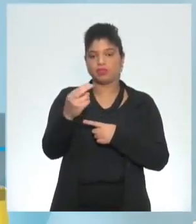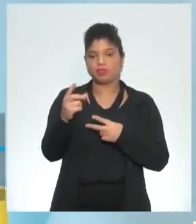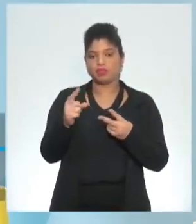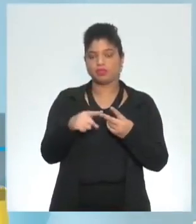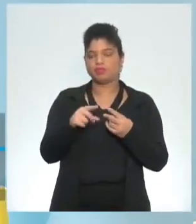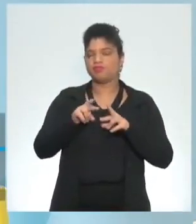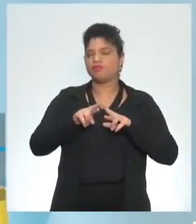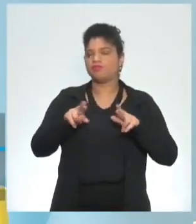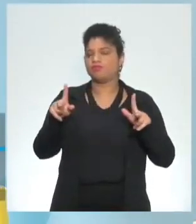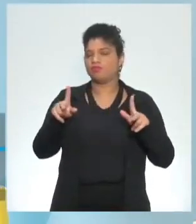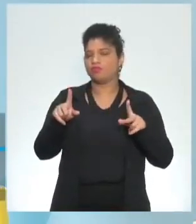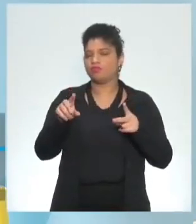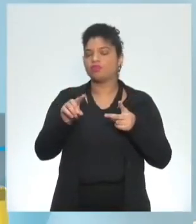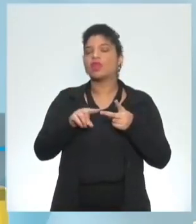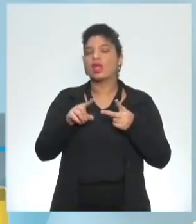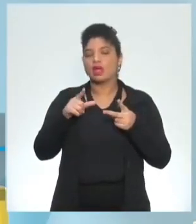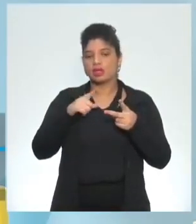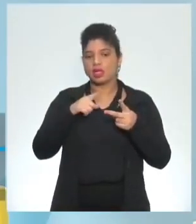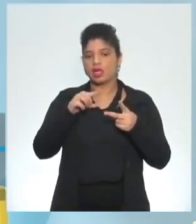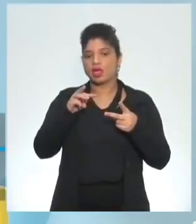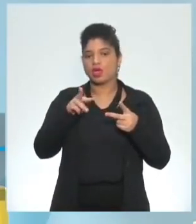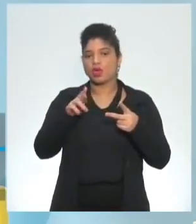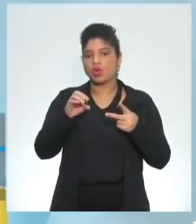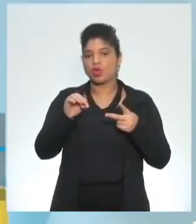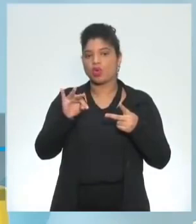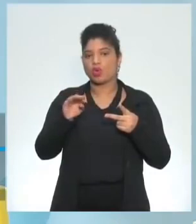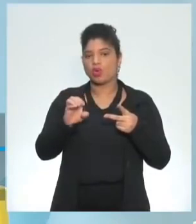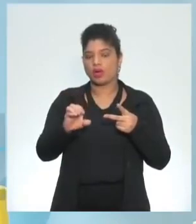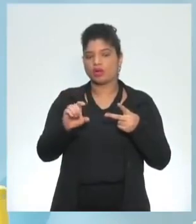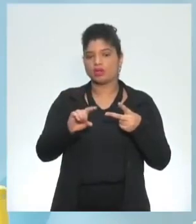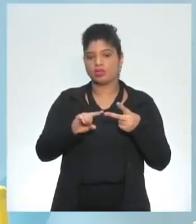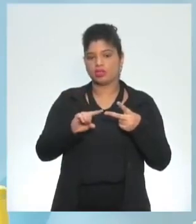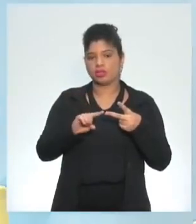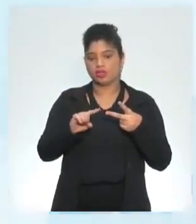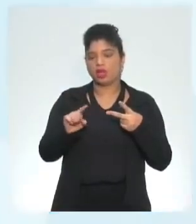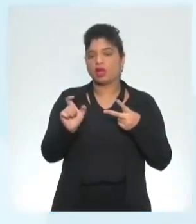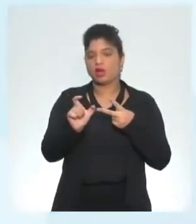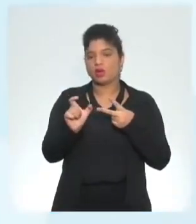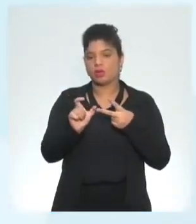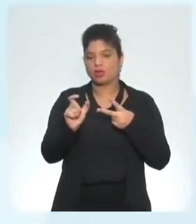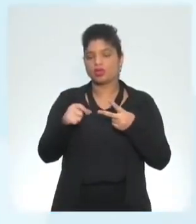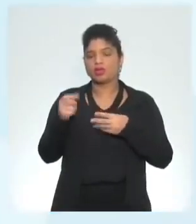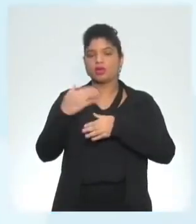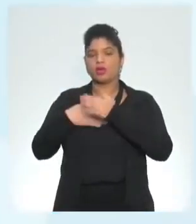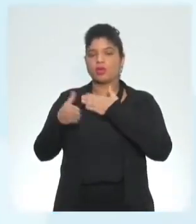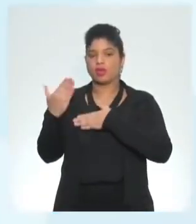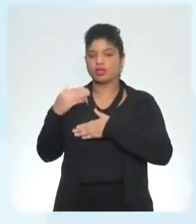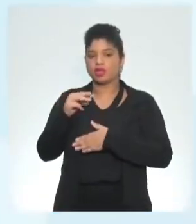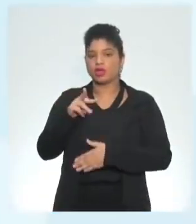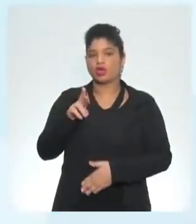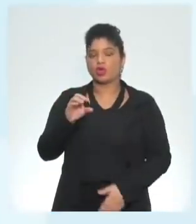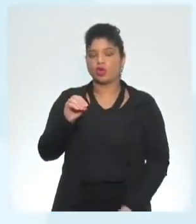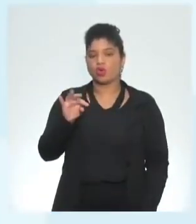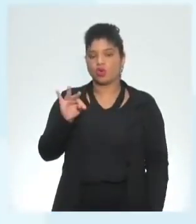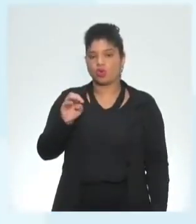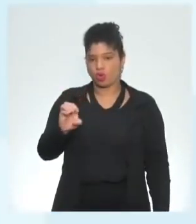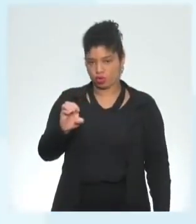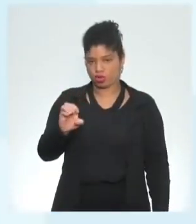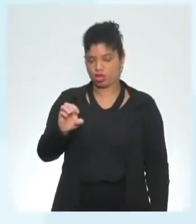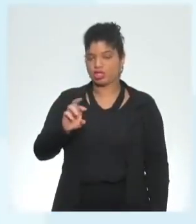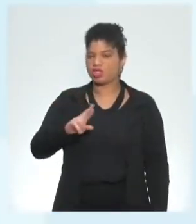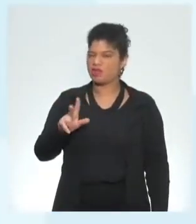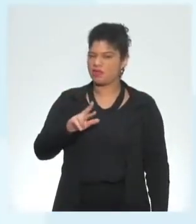irregular como o verbo write que está aqui na tela para vocês então o write no passado wrote é uma forma irregular